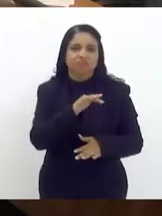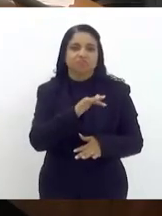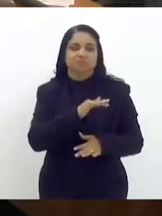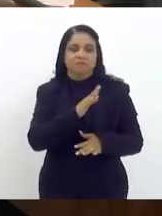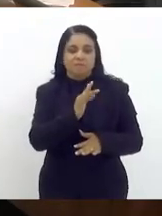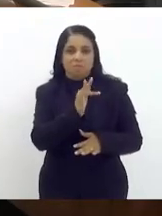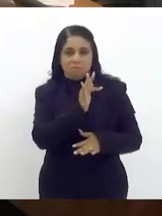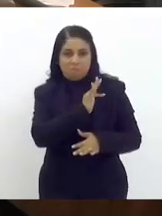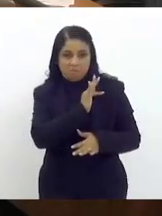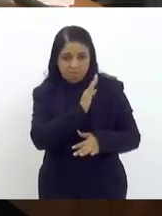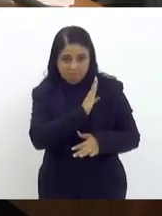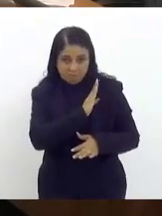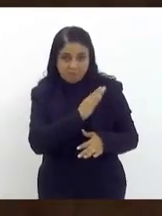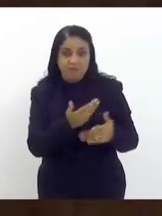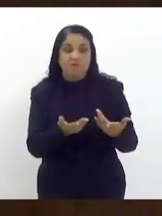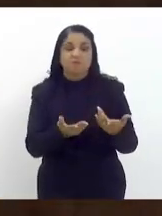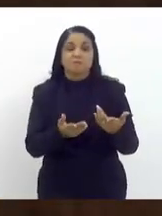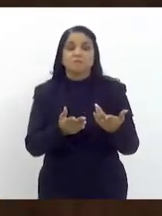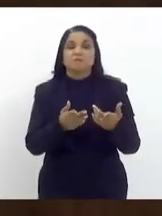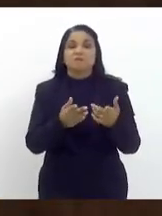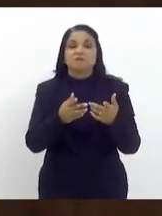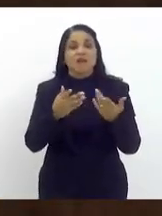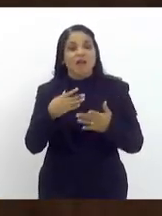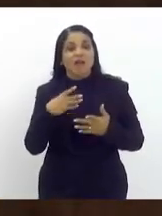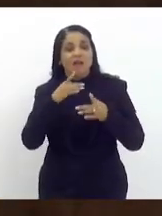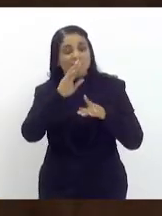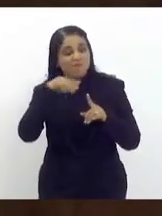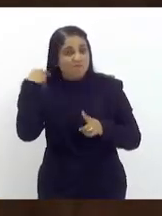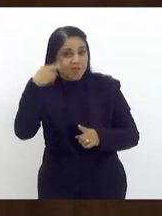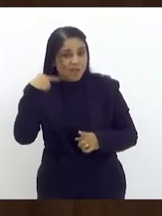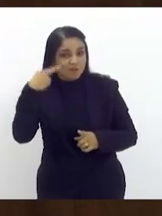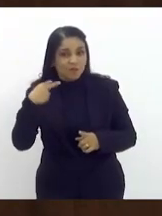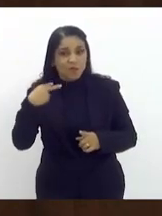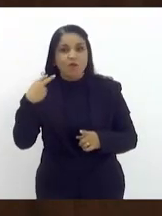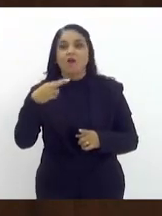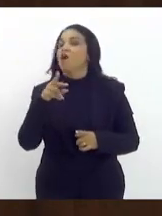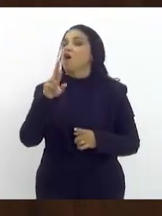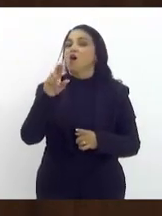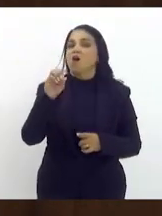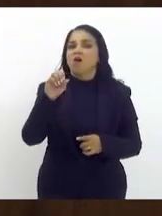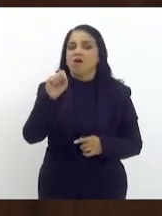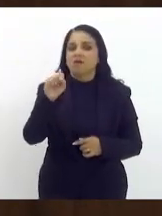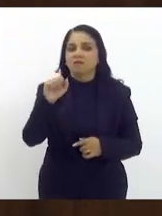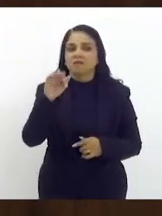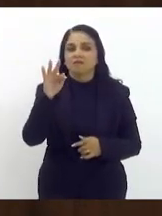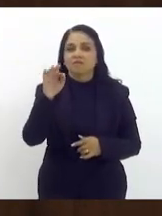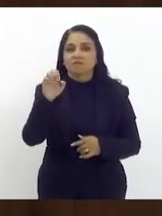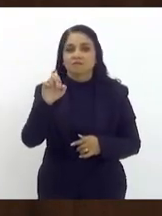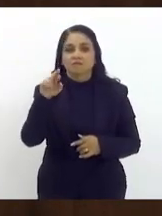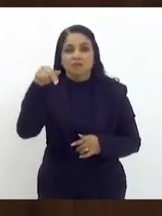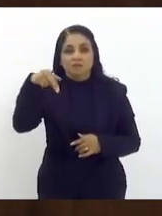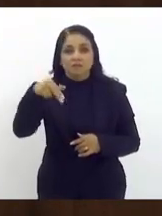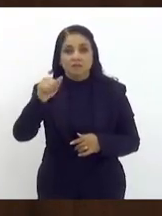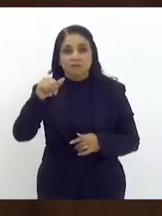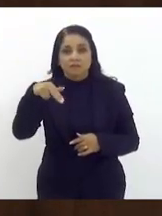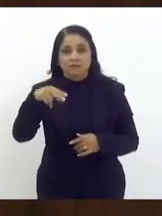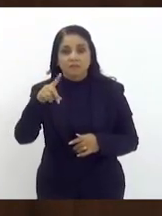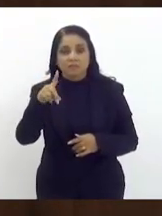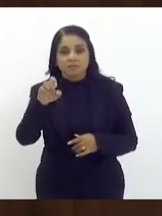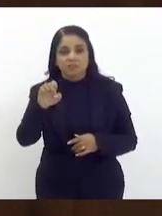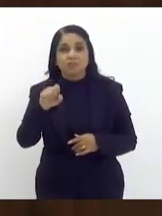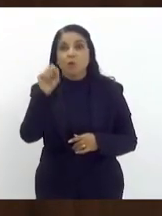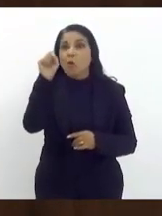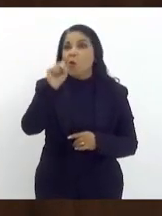Rosa Fernandes, por certo, já vai aí para o seu sexto ou sétimo mandato. Oitavo mandato será